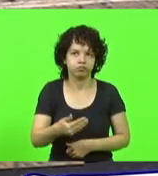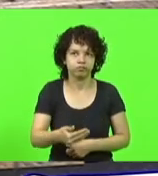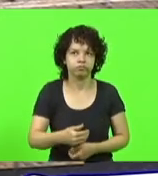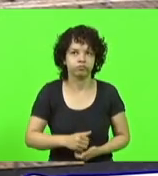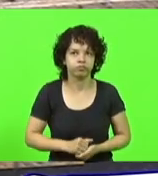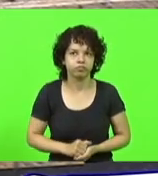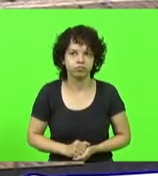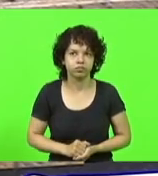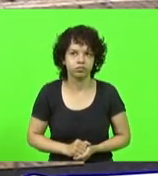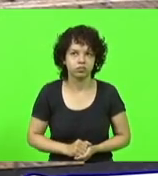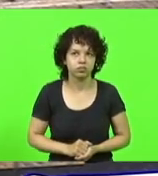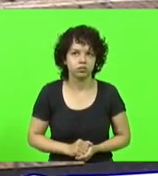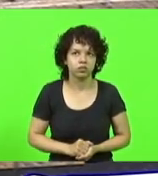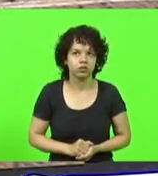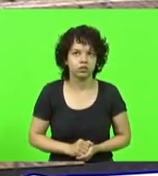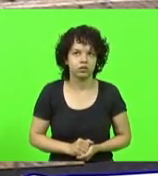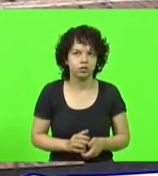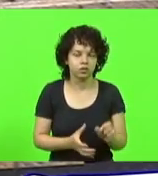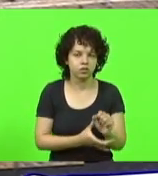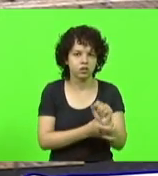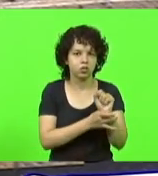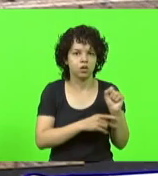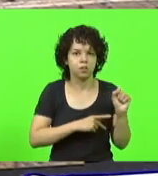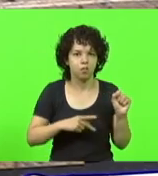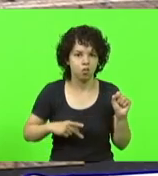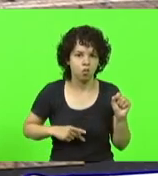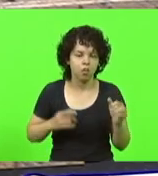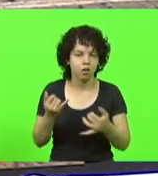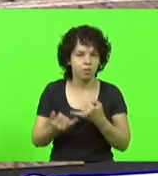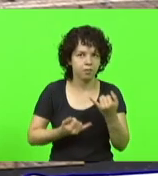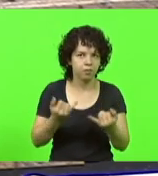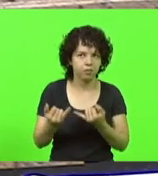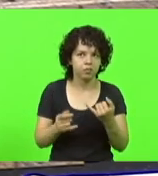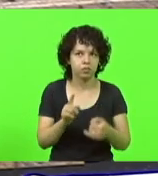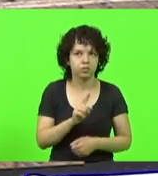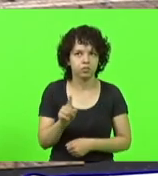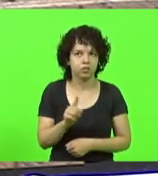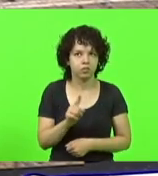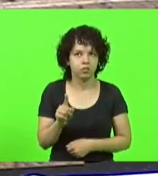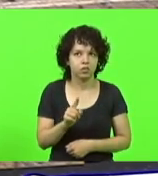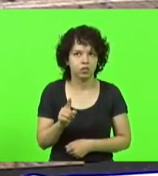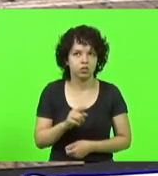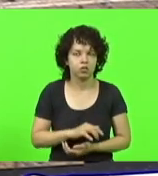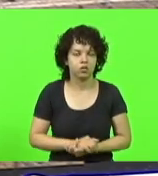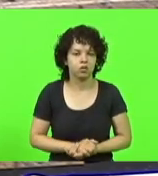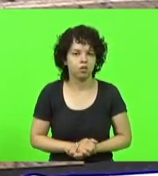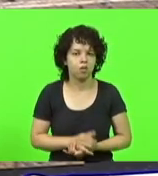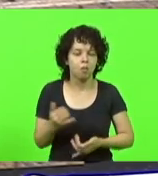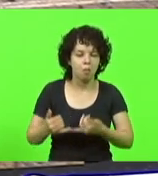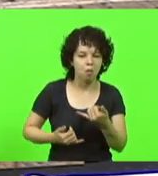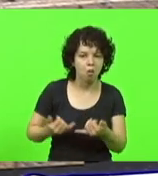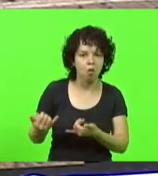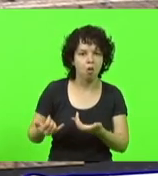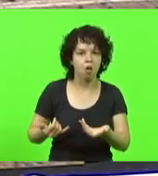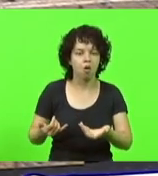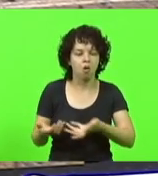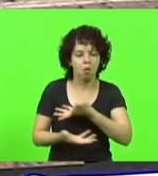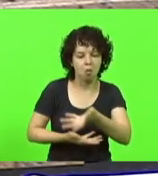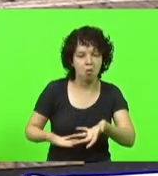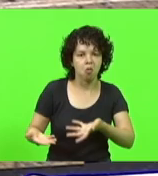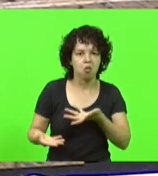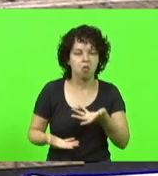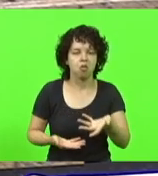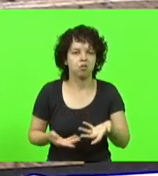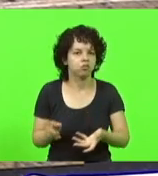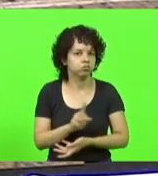Não se brinca com segurança pública, não se faz joguete com deputado com segurança pública. gente que